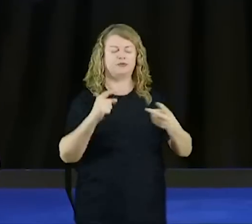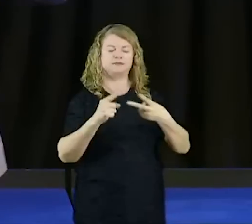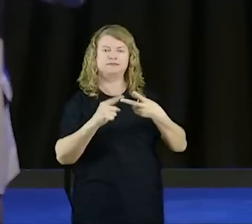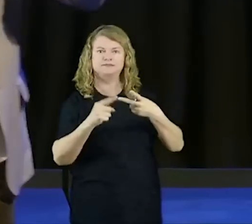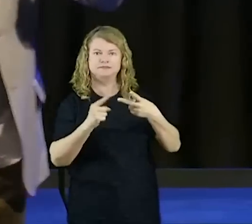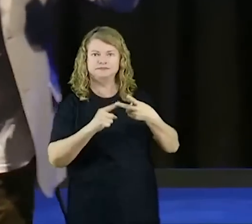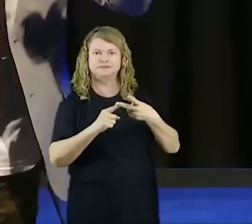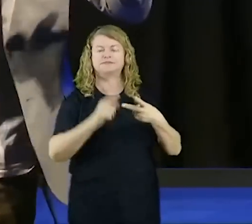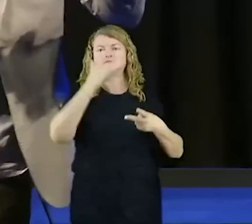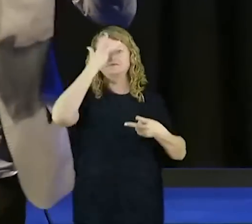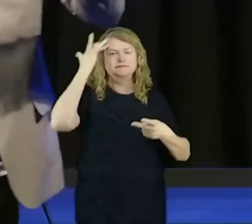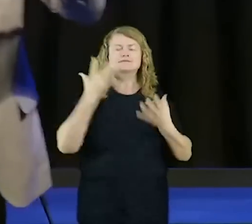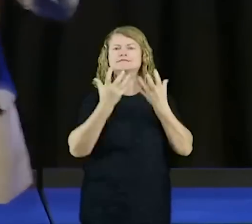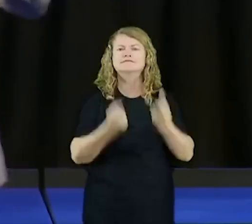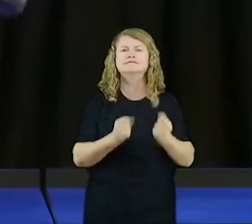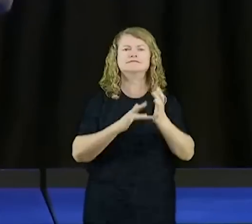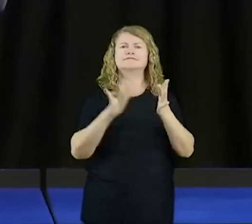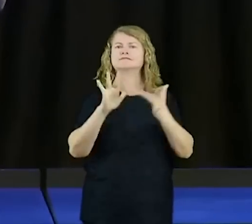convertidas ao Evangelho,